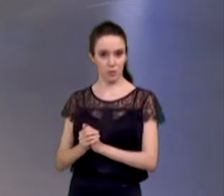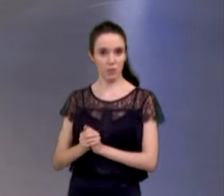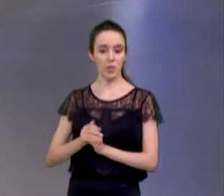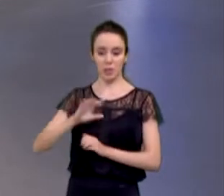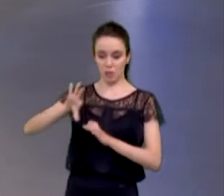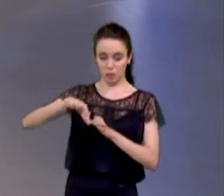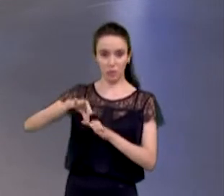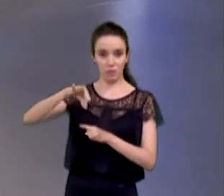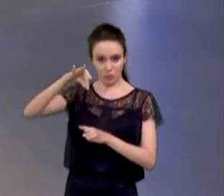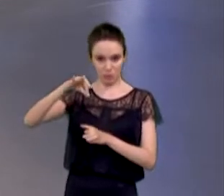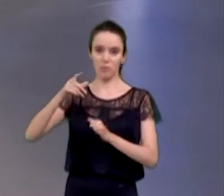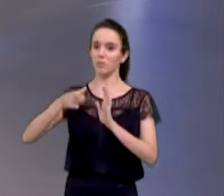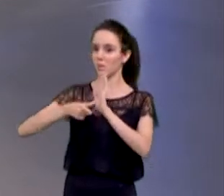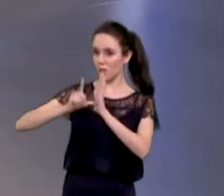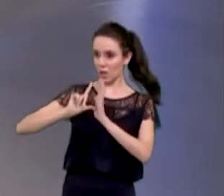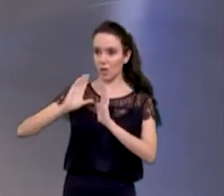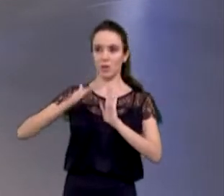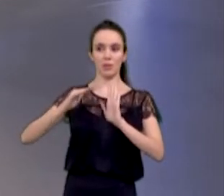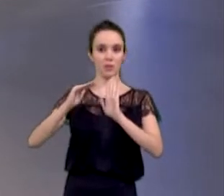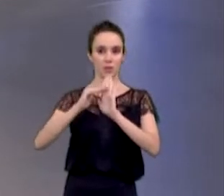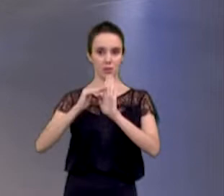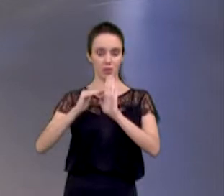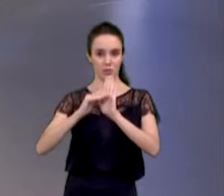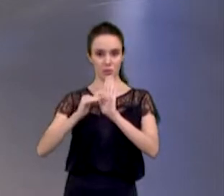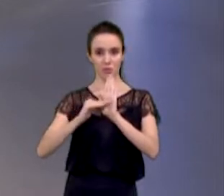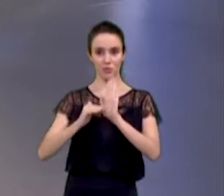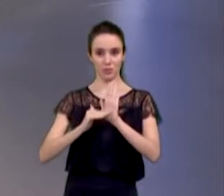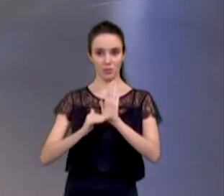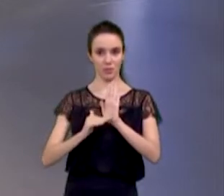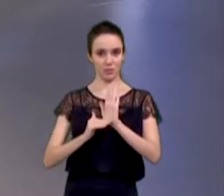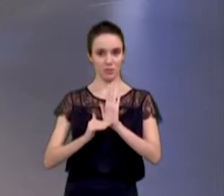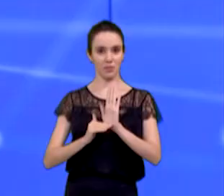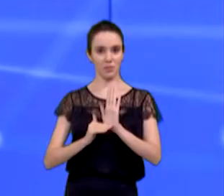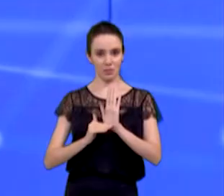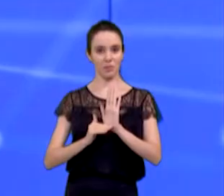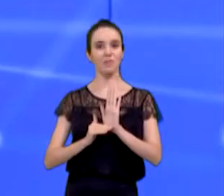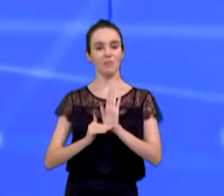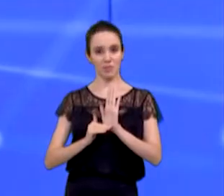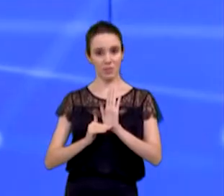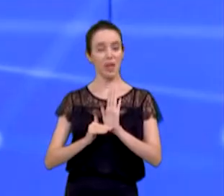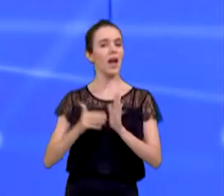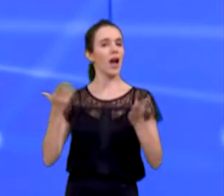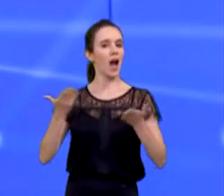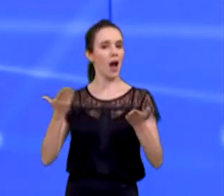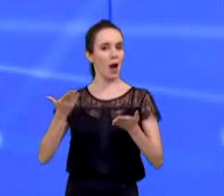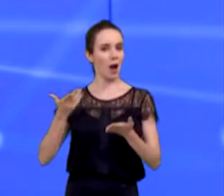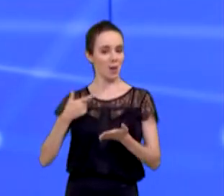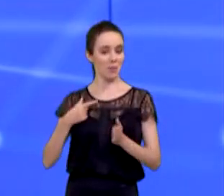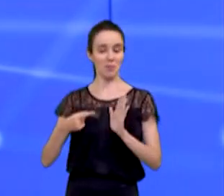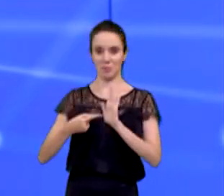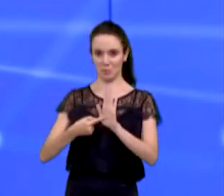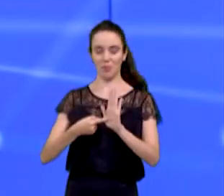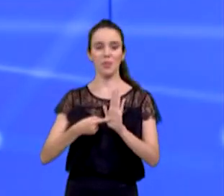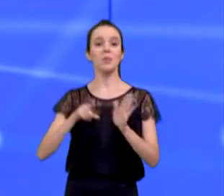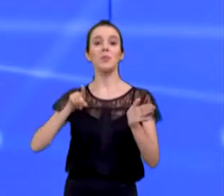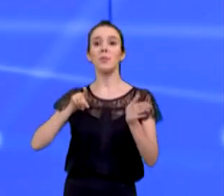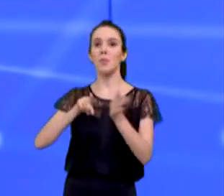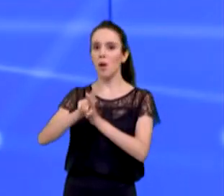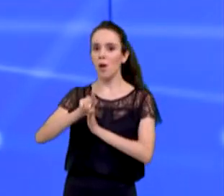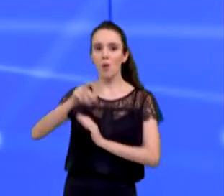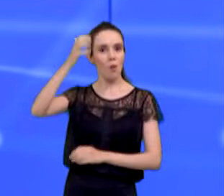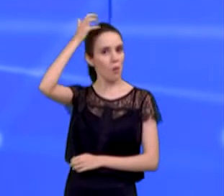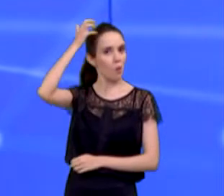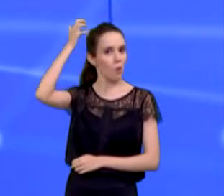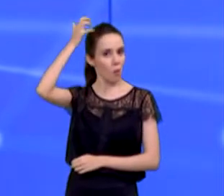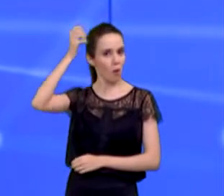sorteio, uma sequência previamente montada, e depois, então, é a pergunta do candidato Felício. Agora, a pergunta do doutor Cury, candidato do